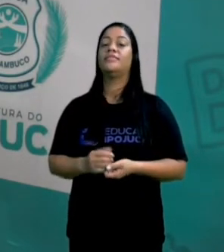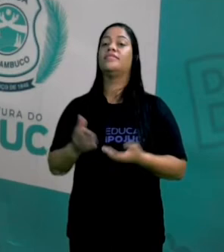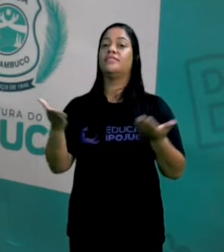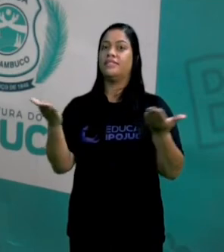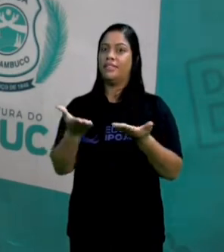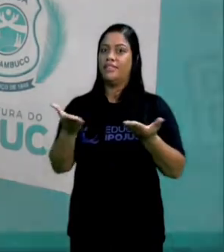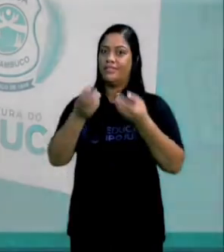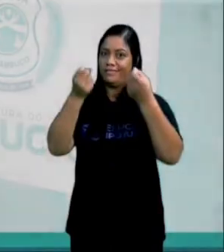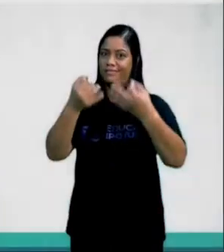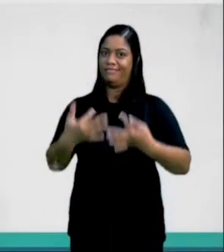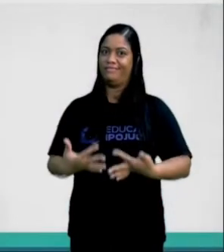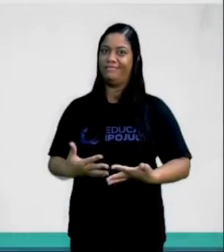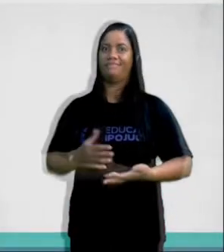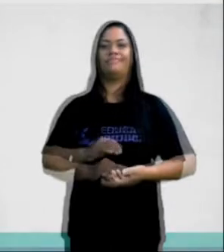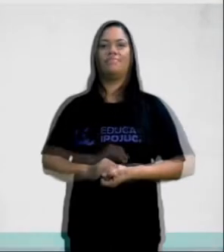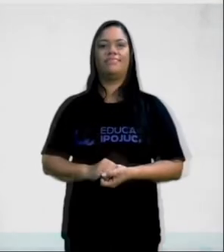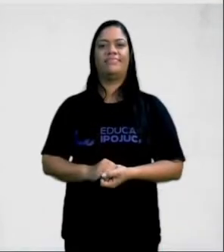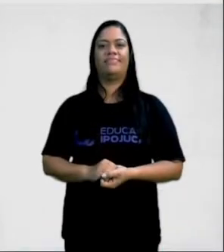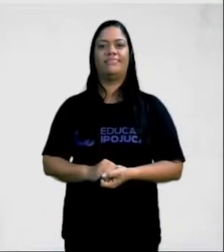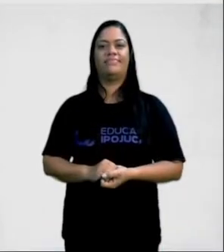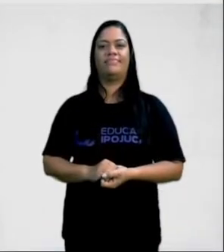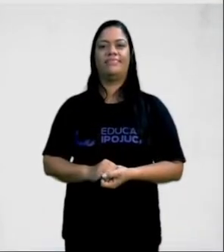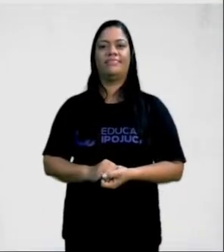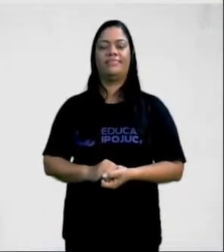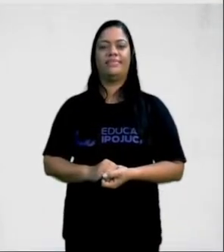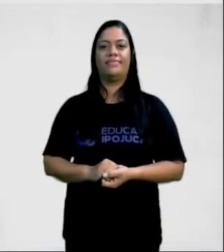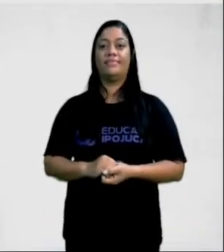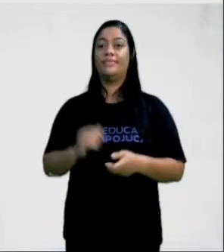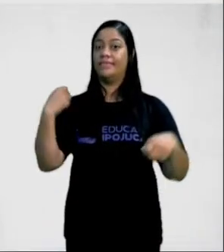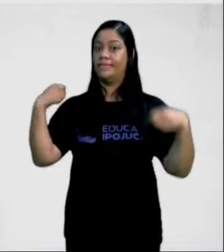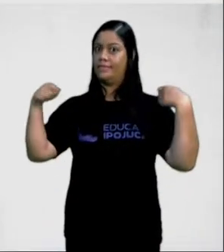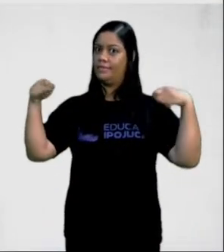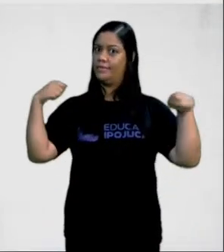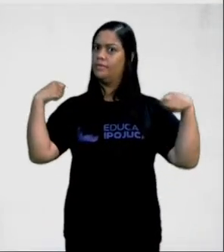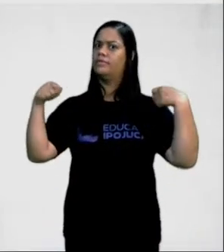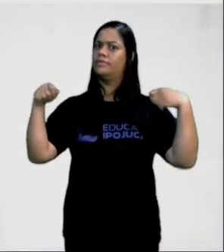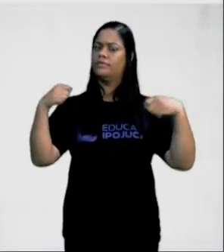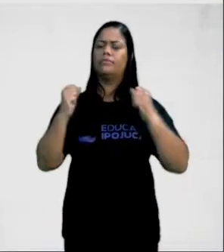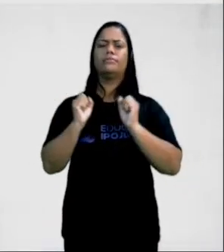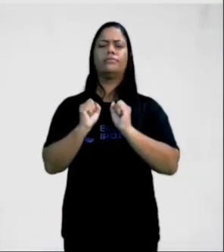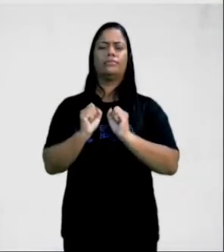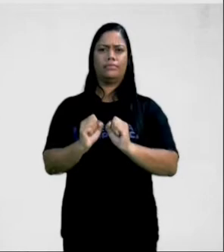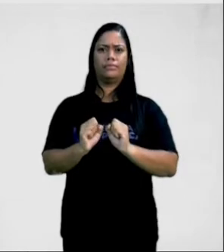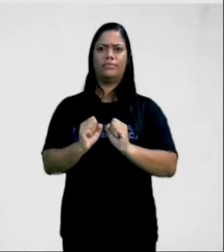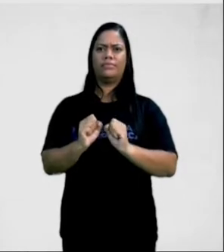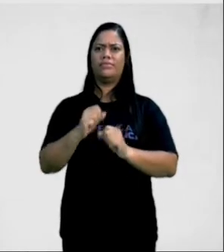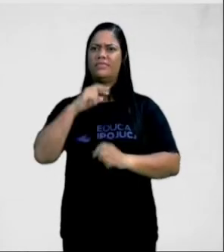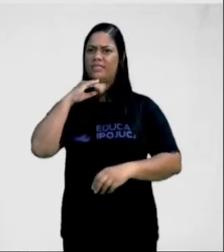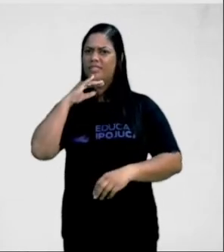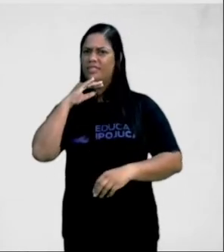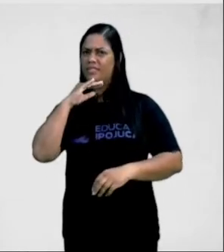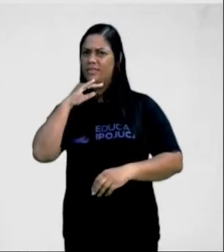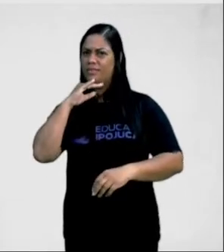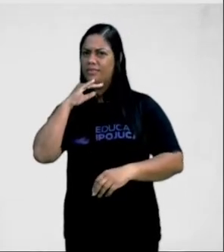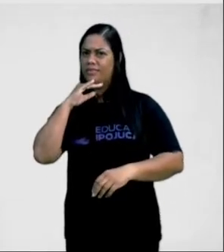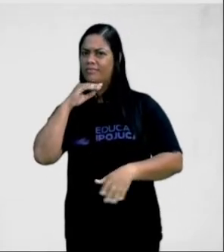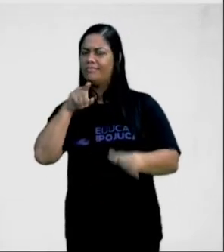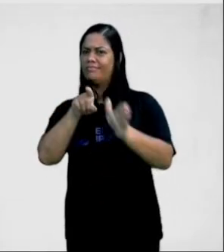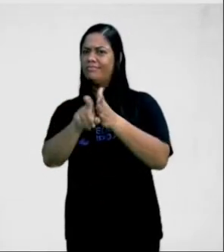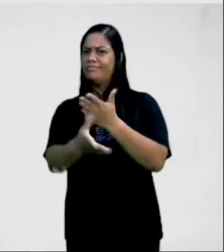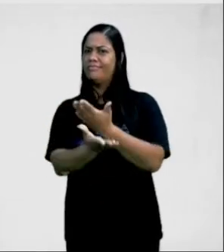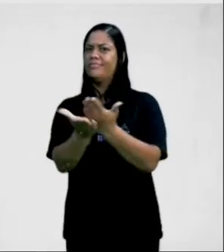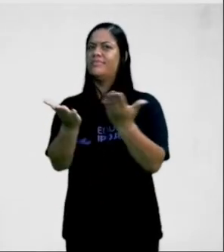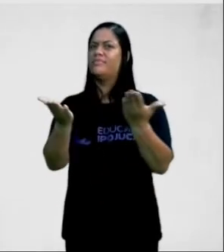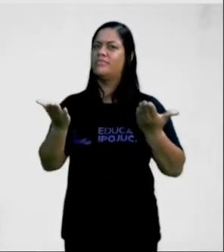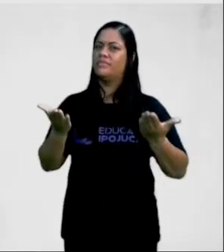sobre isso na aula de hoje. O exercício físico, ele pode fazer mal? Fica aqui uma grande pergunta,